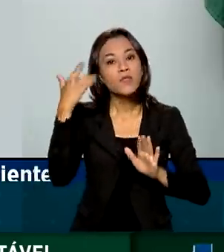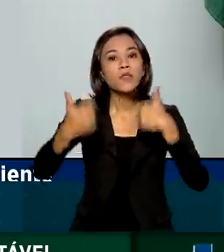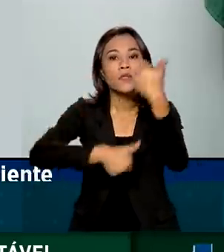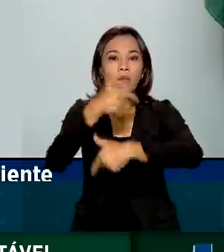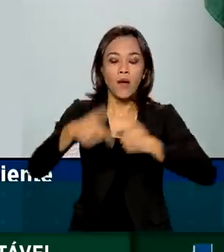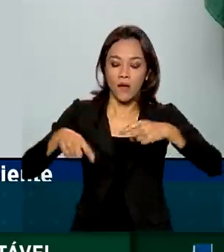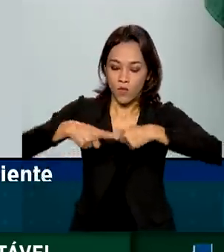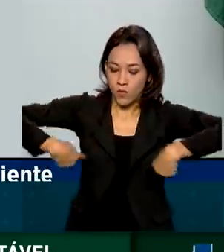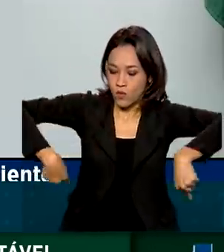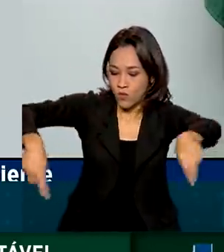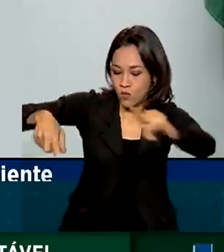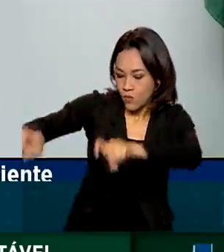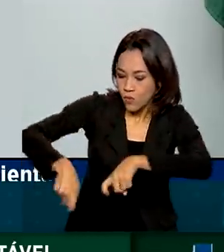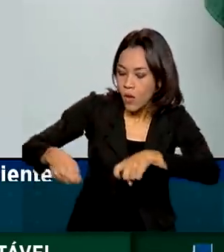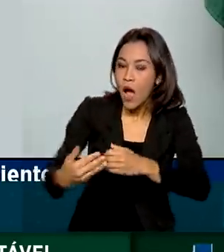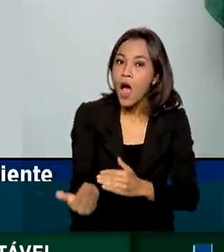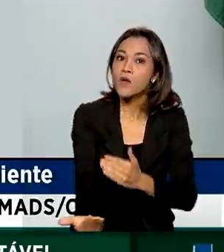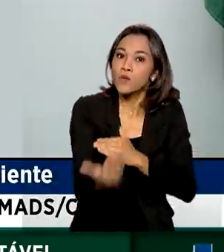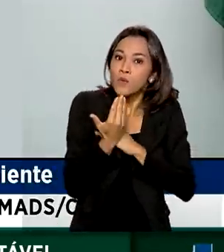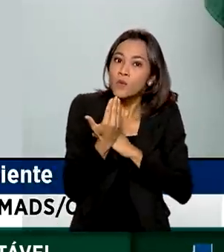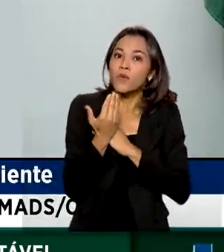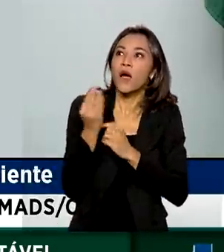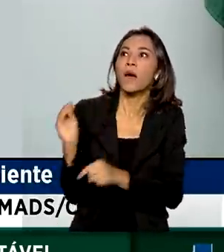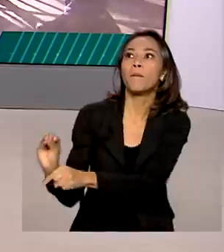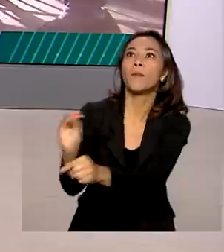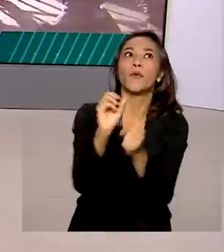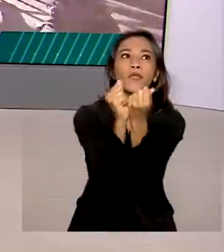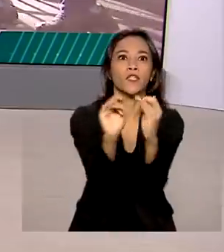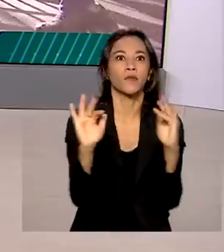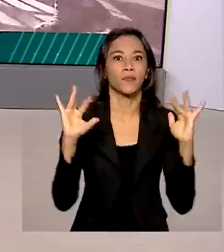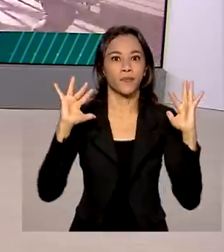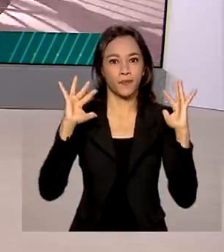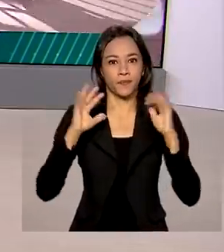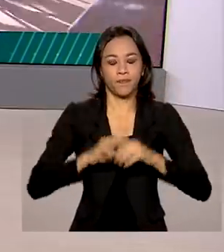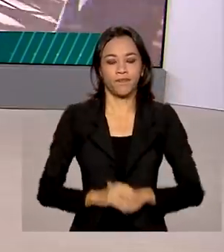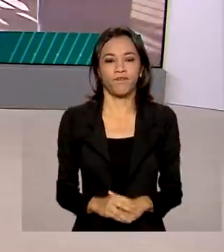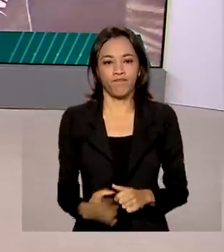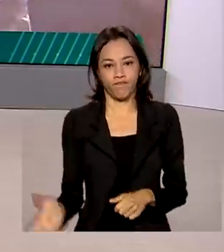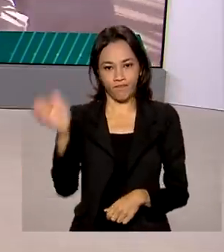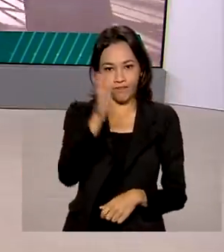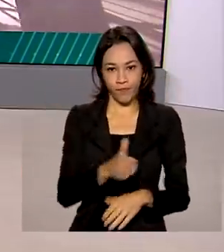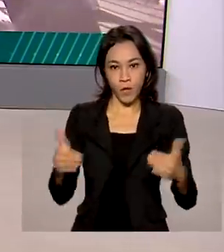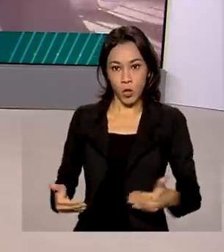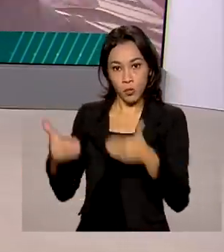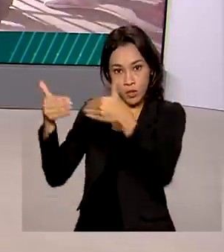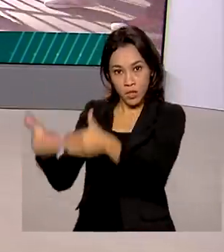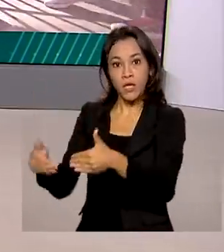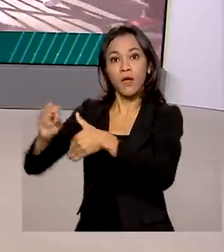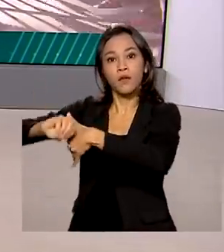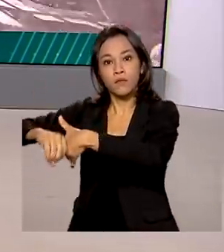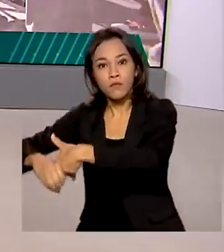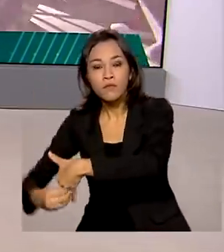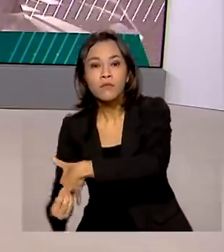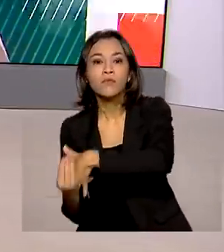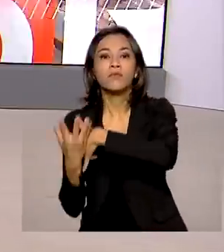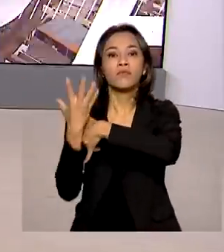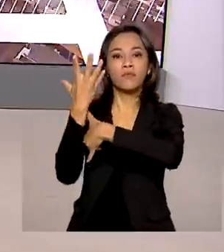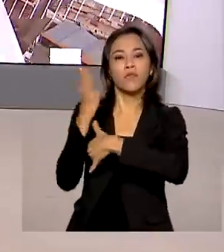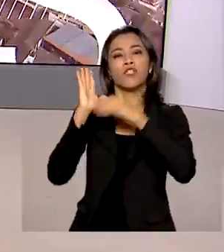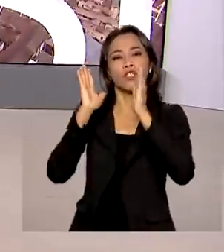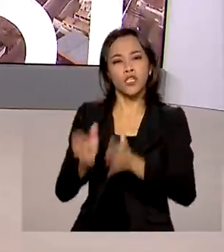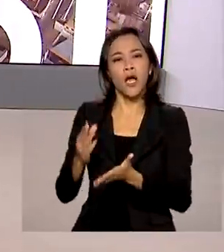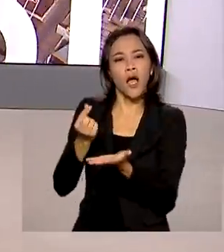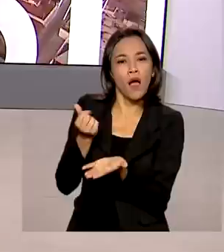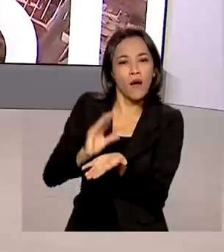território ajuda muito a proteger esse território. E o Ministério do Meio Ambiente já investiu mais de 180